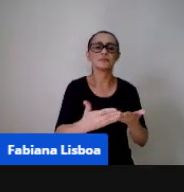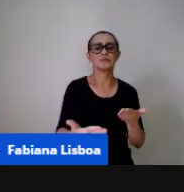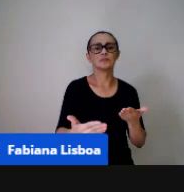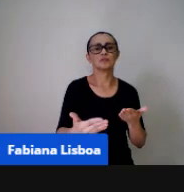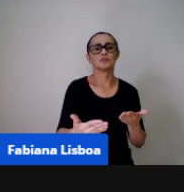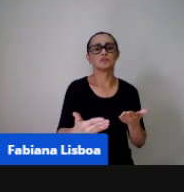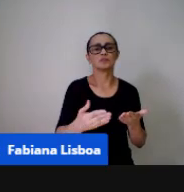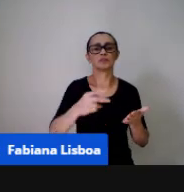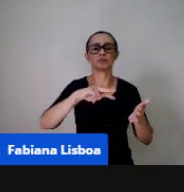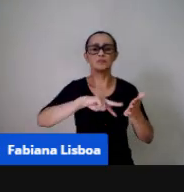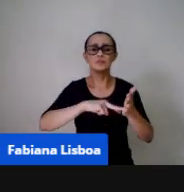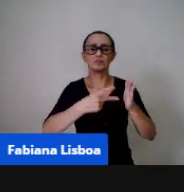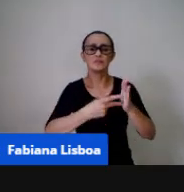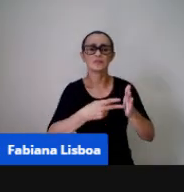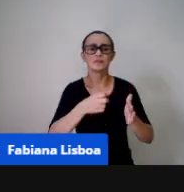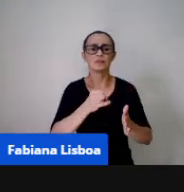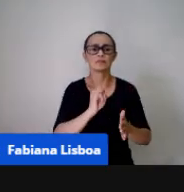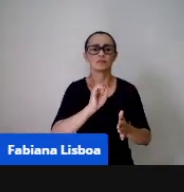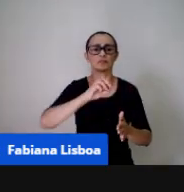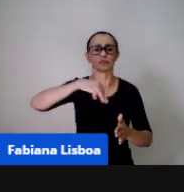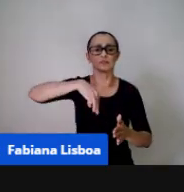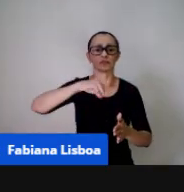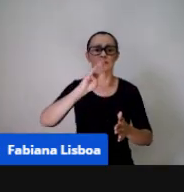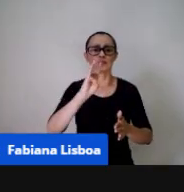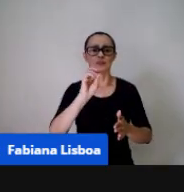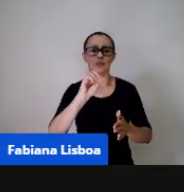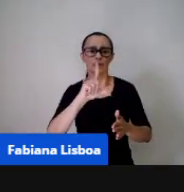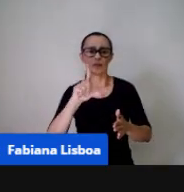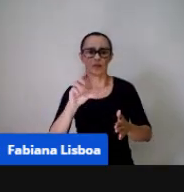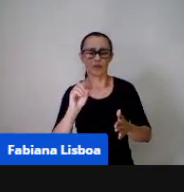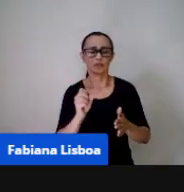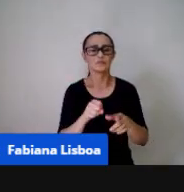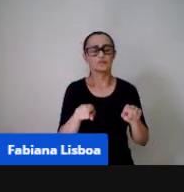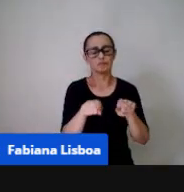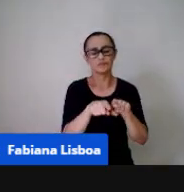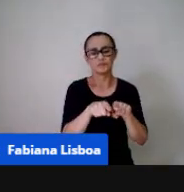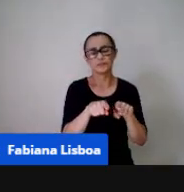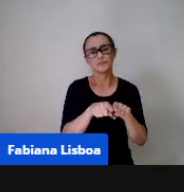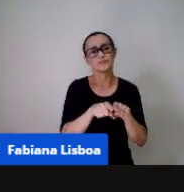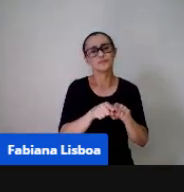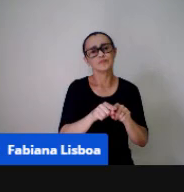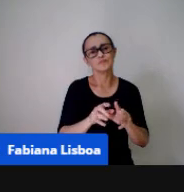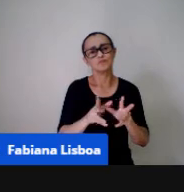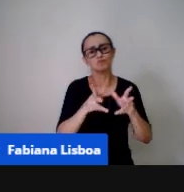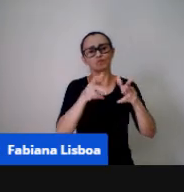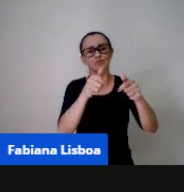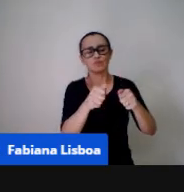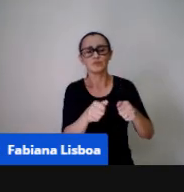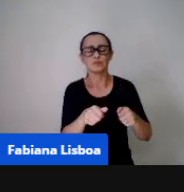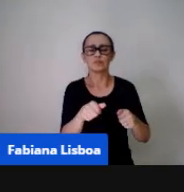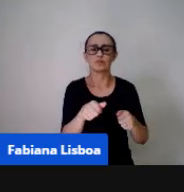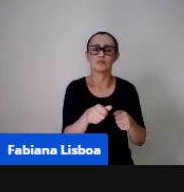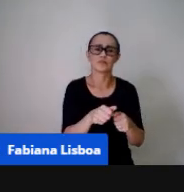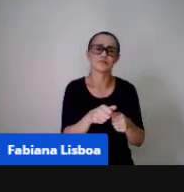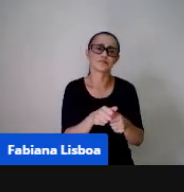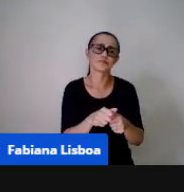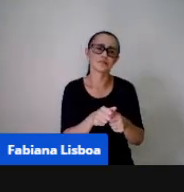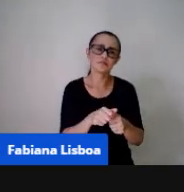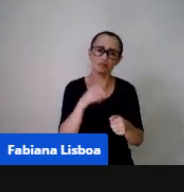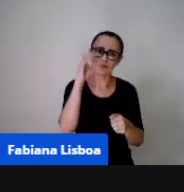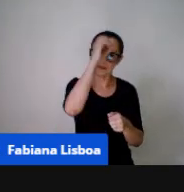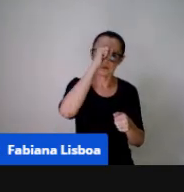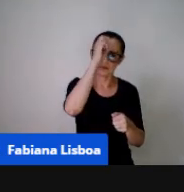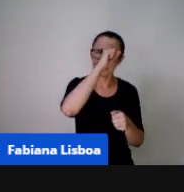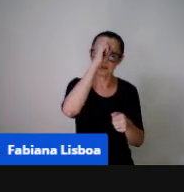dobraduras fora que a exploração espacial que a dobradura também traz de conhecimento é muito grande